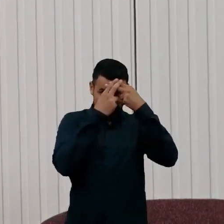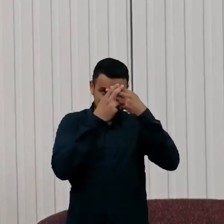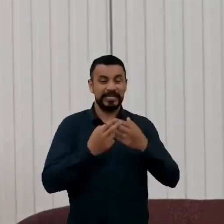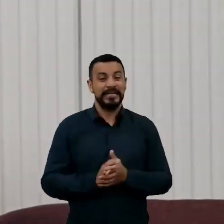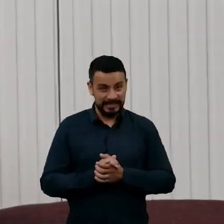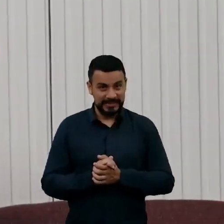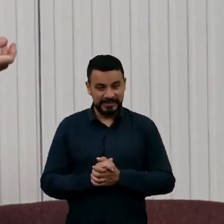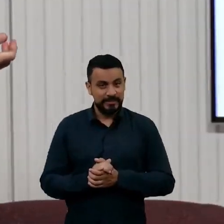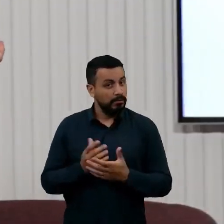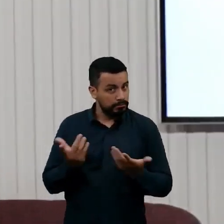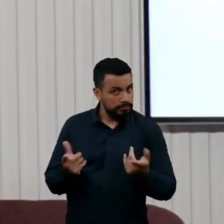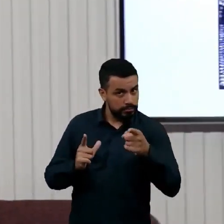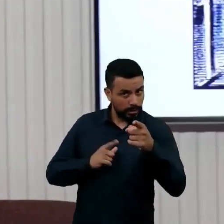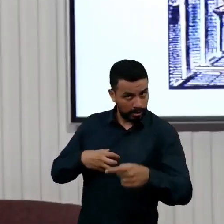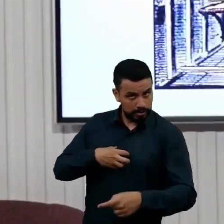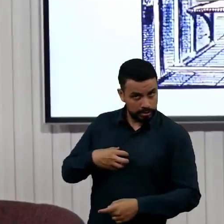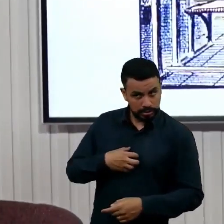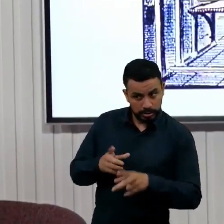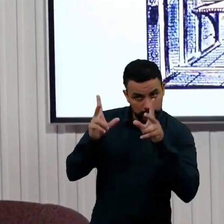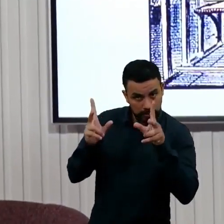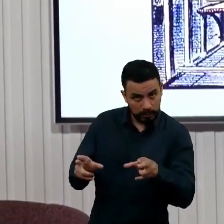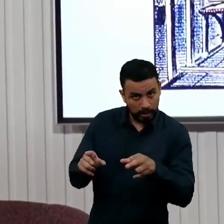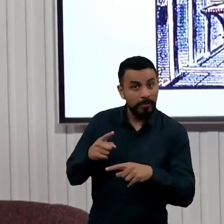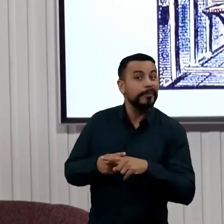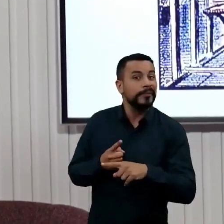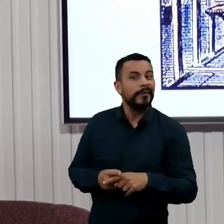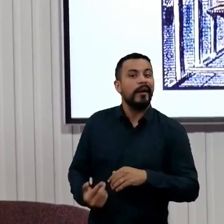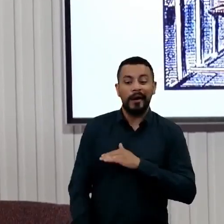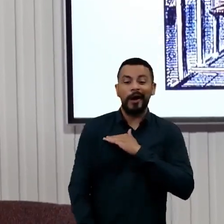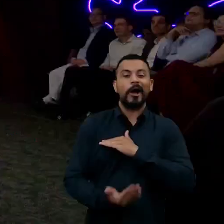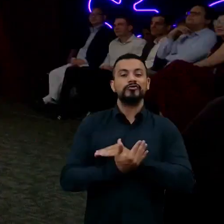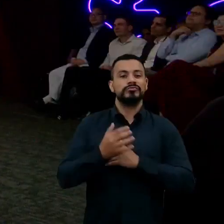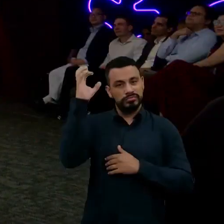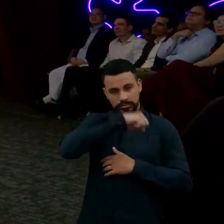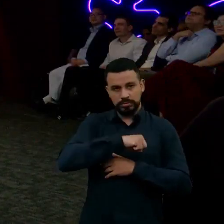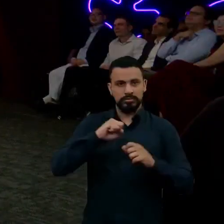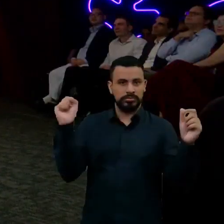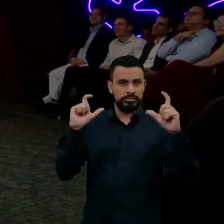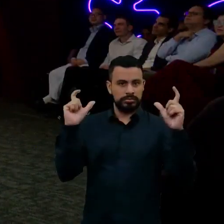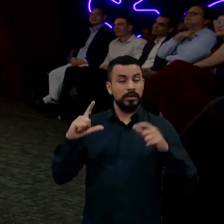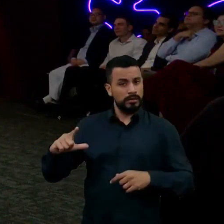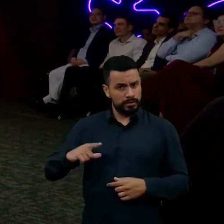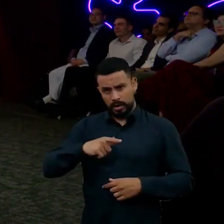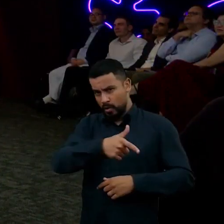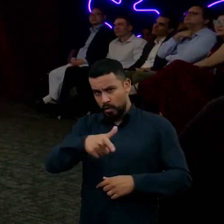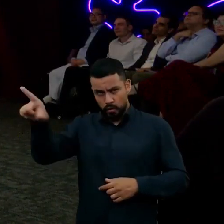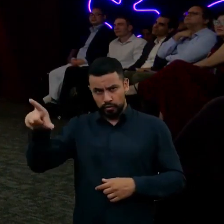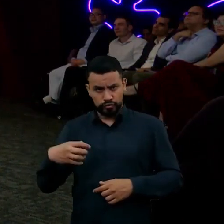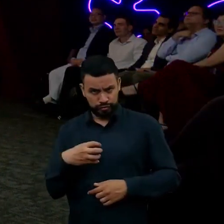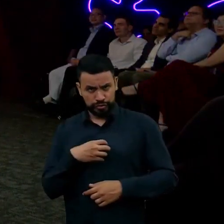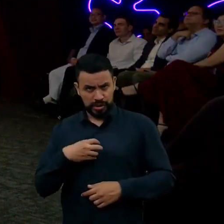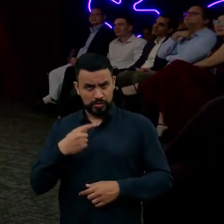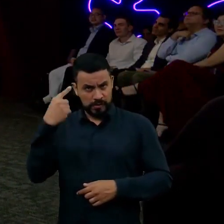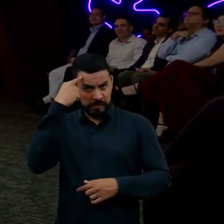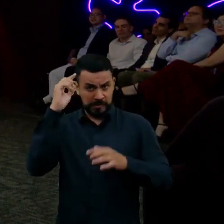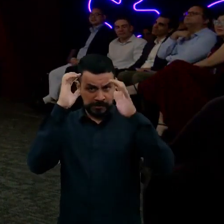para encontrar? Isso sim, foi uma motivação naquele momento. Será que encontramos novas formas de estimular o cérebro para lembrar coisas específicas?